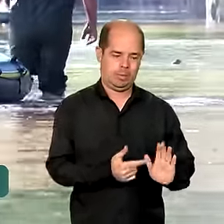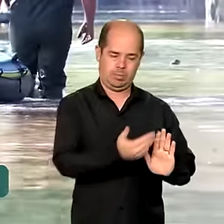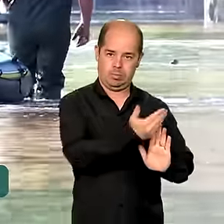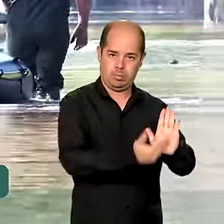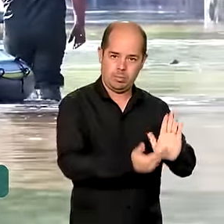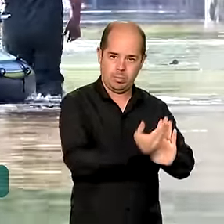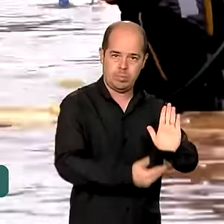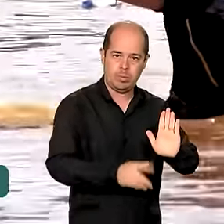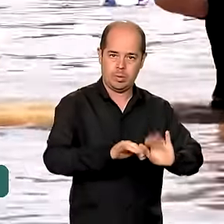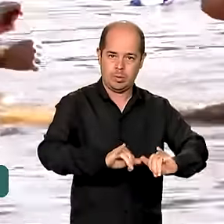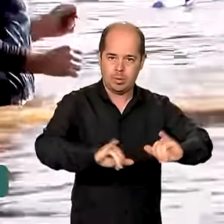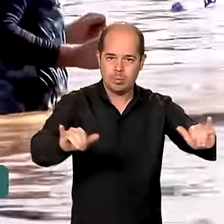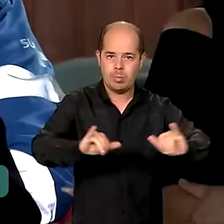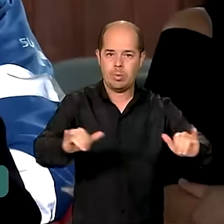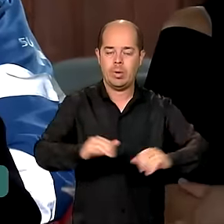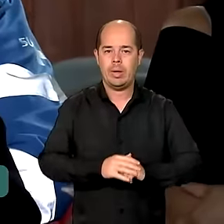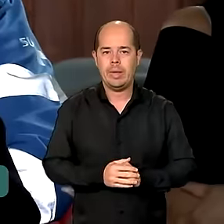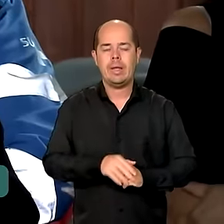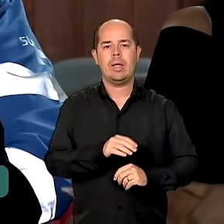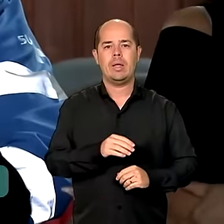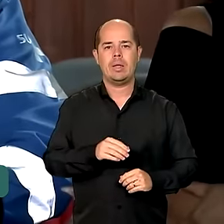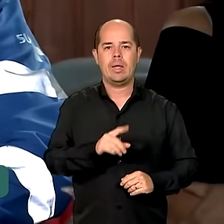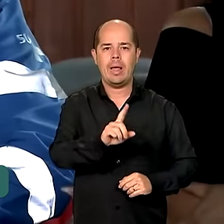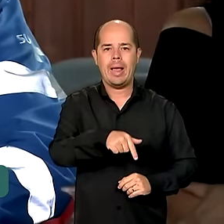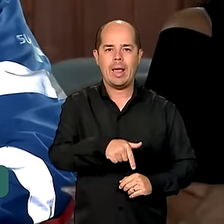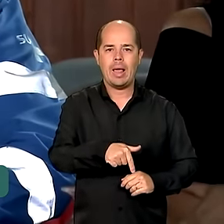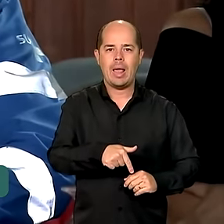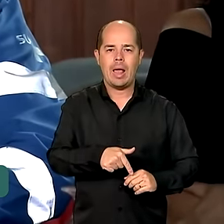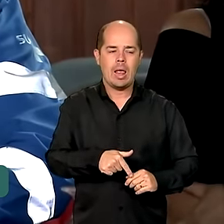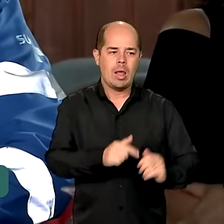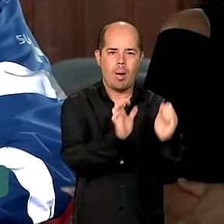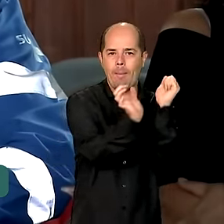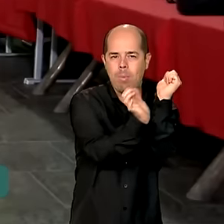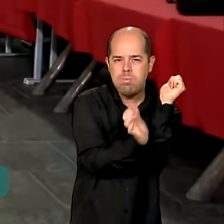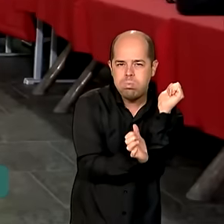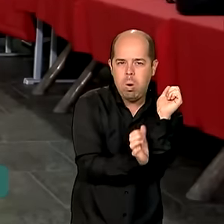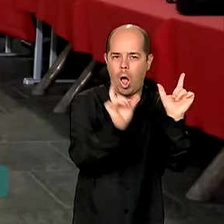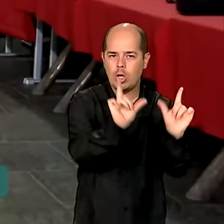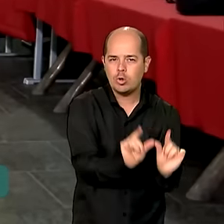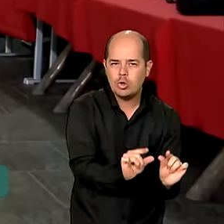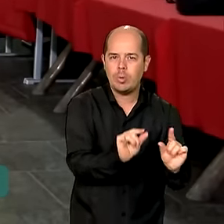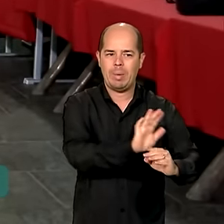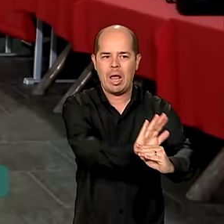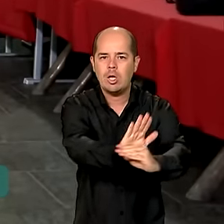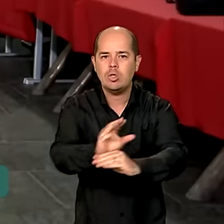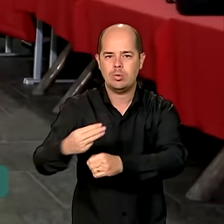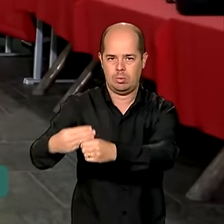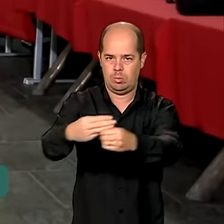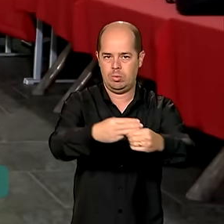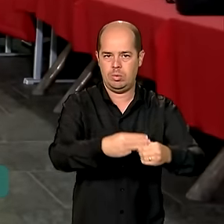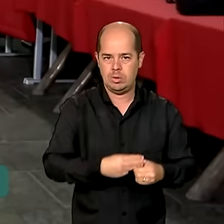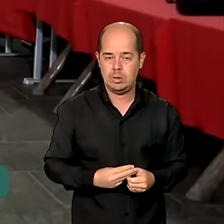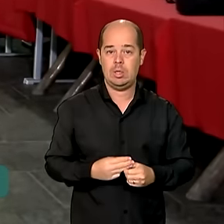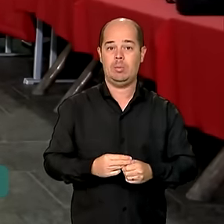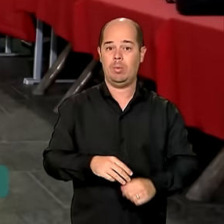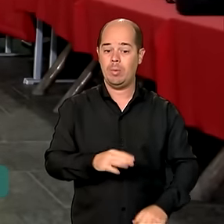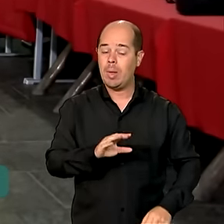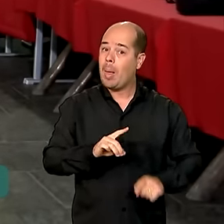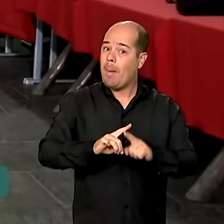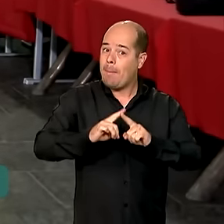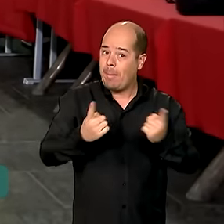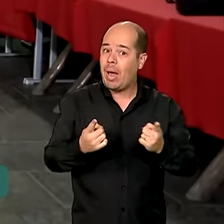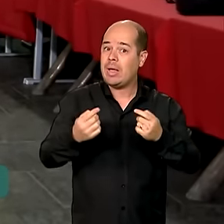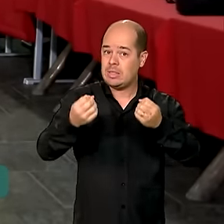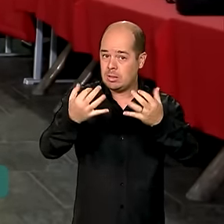destinados à ajuda humanitária. Mas, segundo o ministro Valdez Goss, apenas 69 dos 441